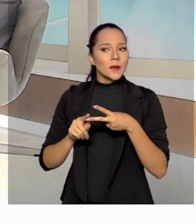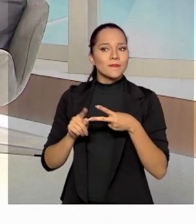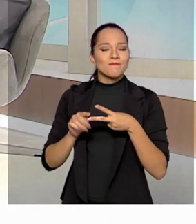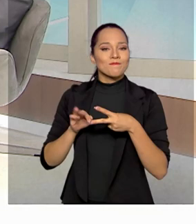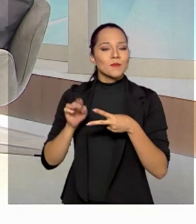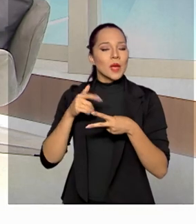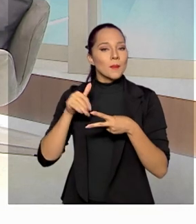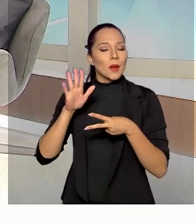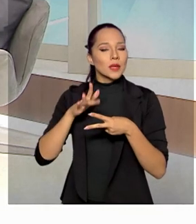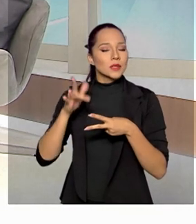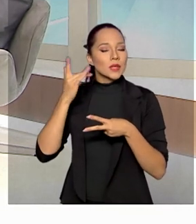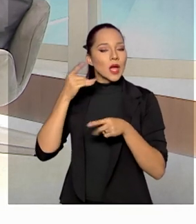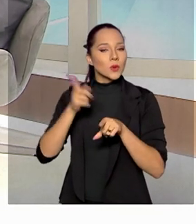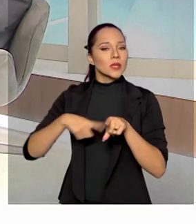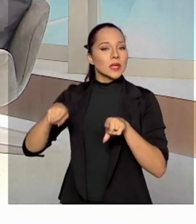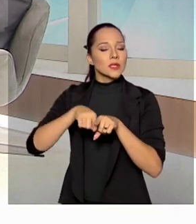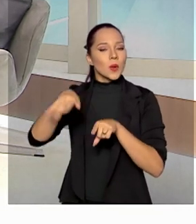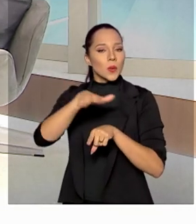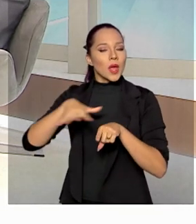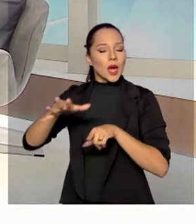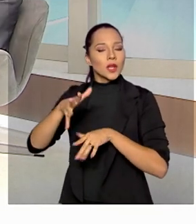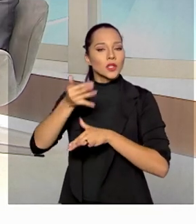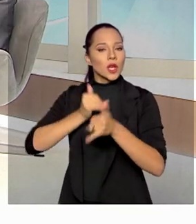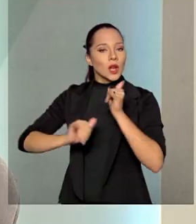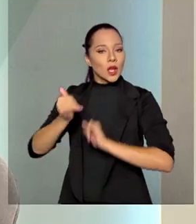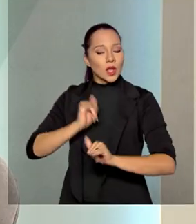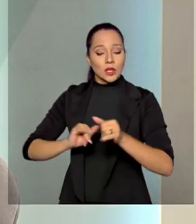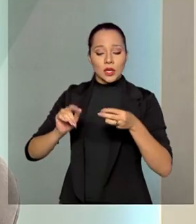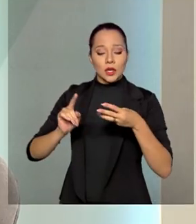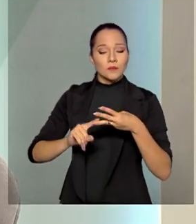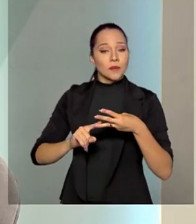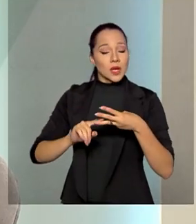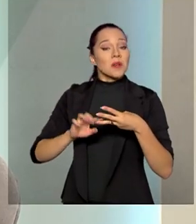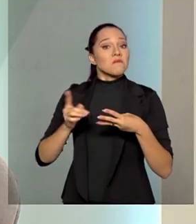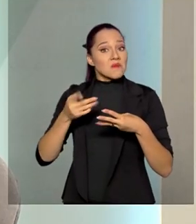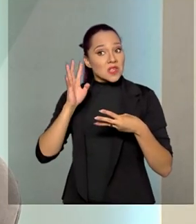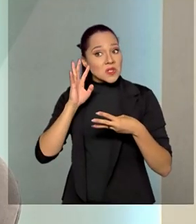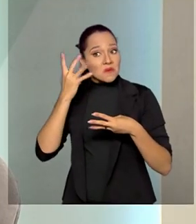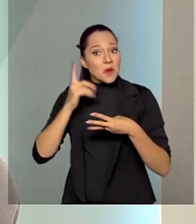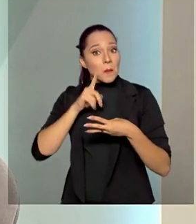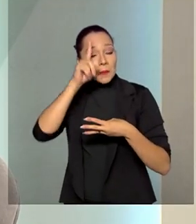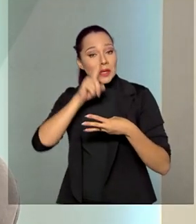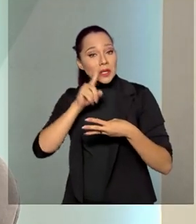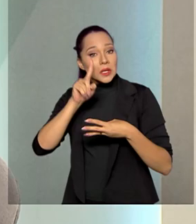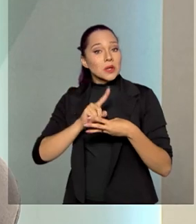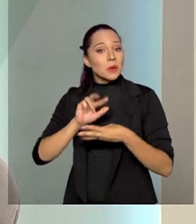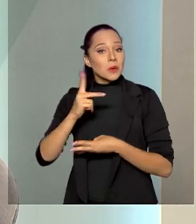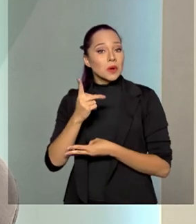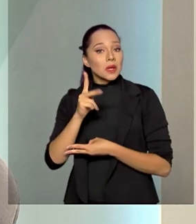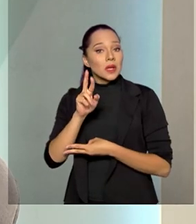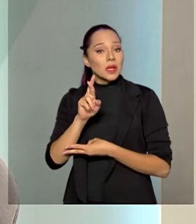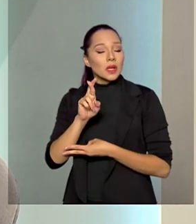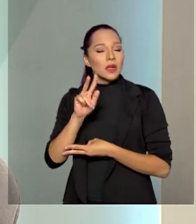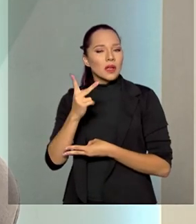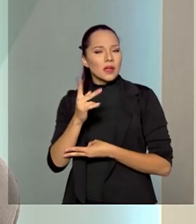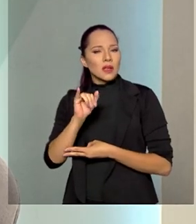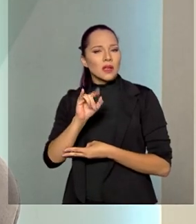modernização do setor elétrico. Resolvemos a questão do risco hidrológico, que